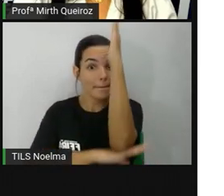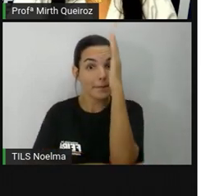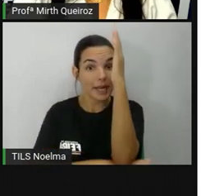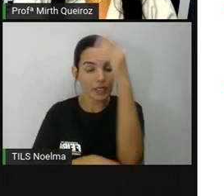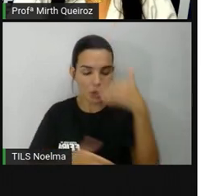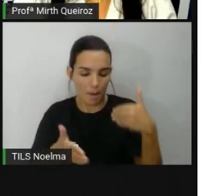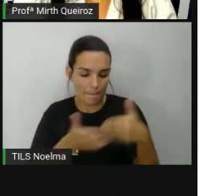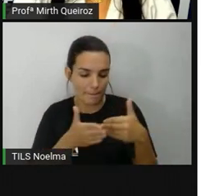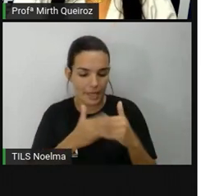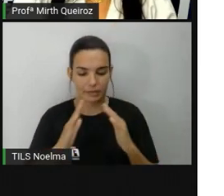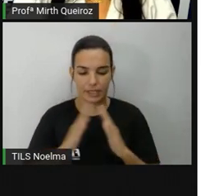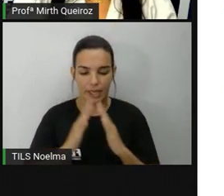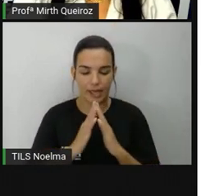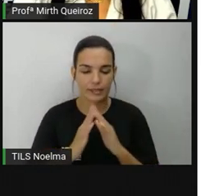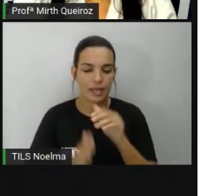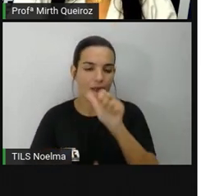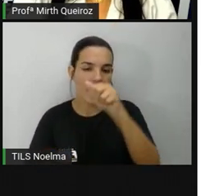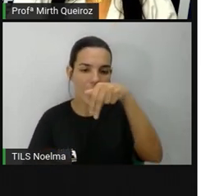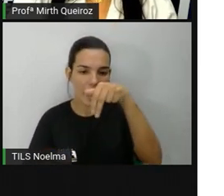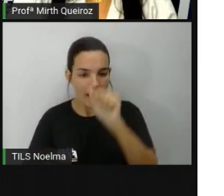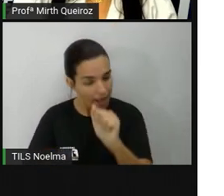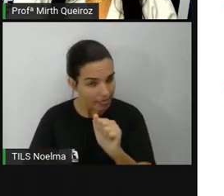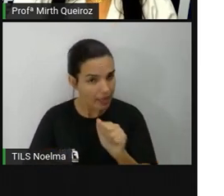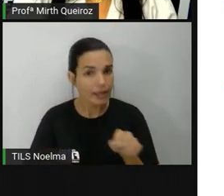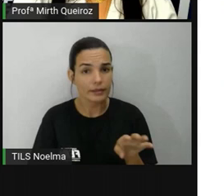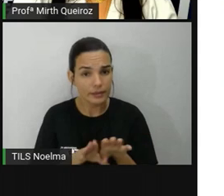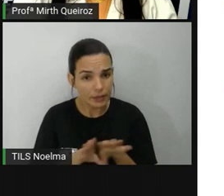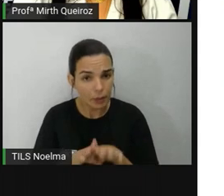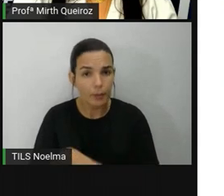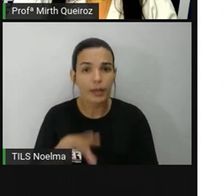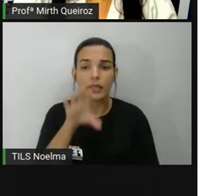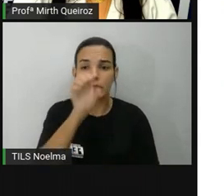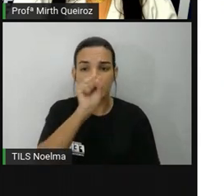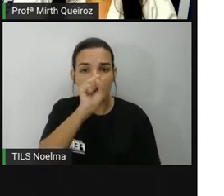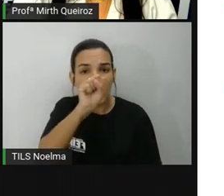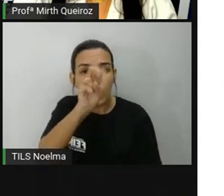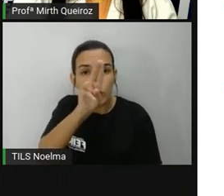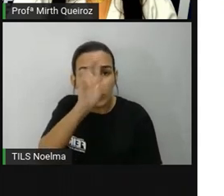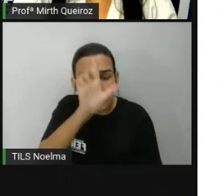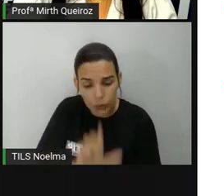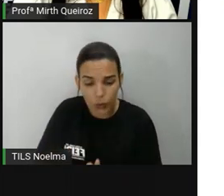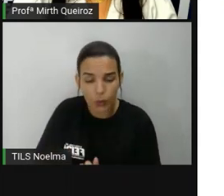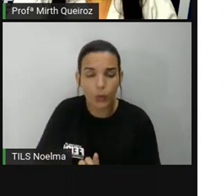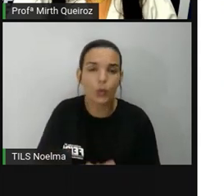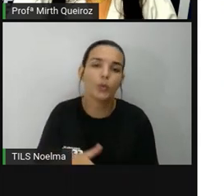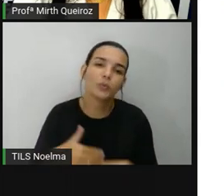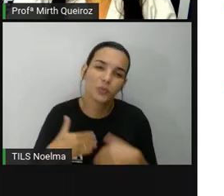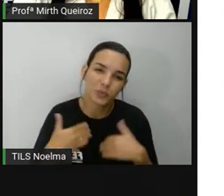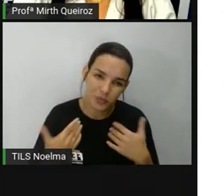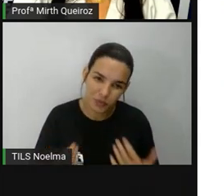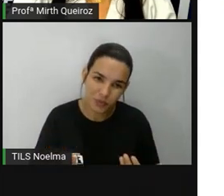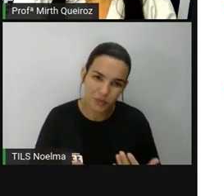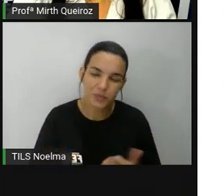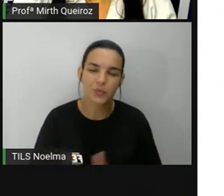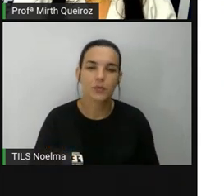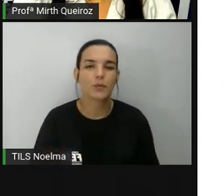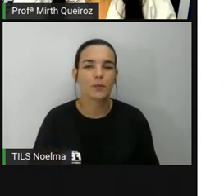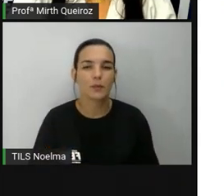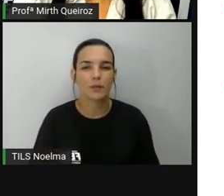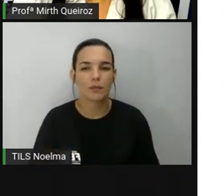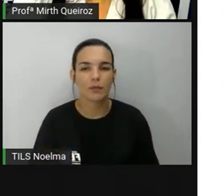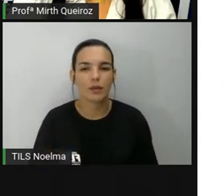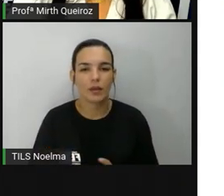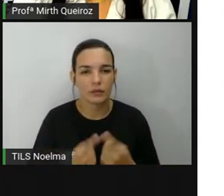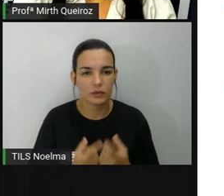e de Clara. Clara, a gente for dizer que a gente está aqui no meio, na rua A, a gente vai dizer que está a sul.